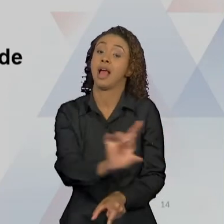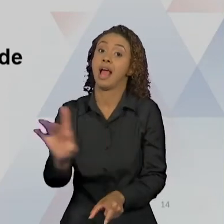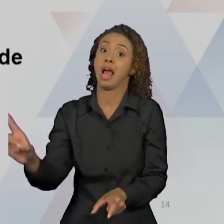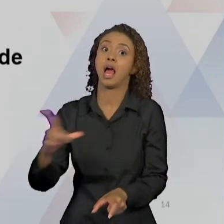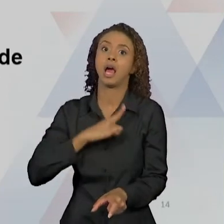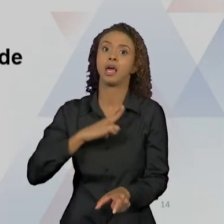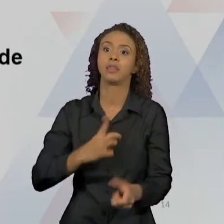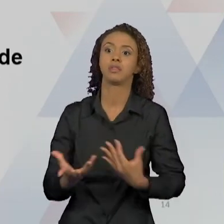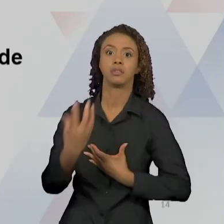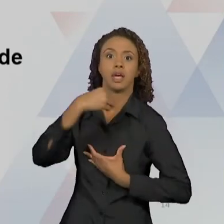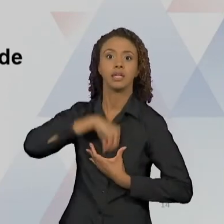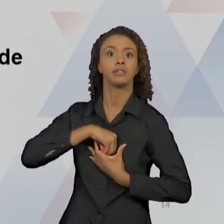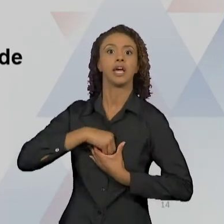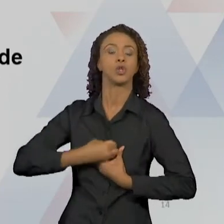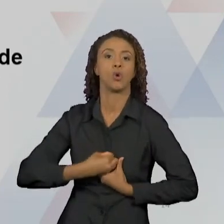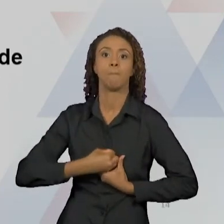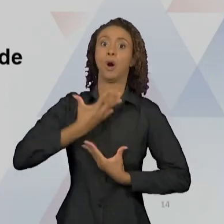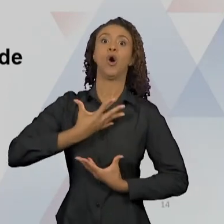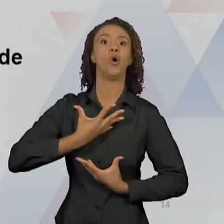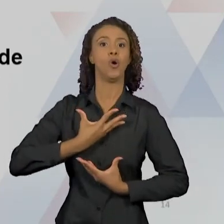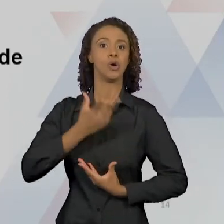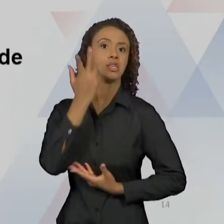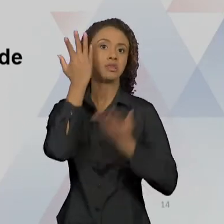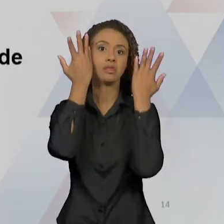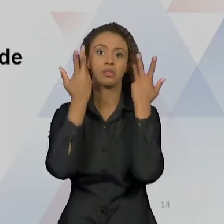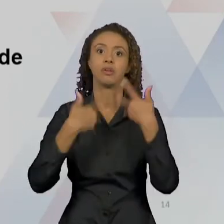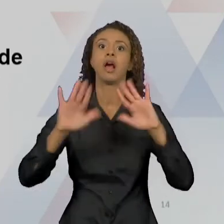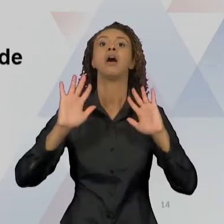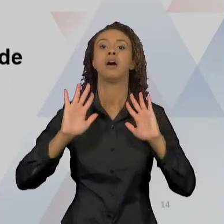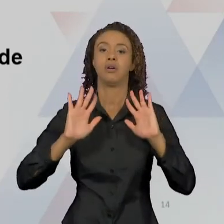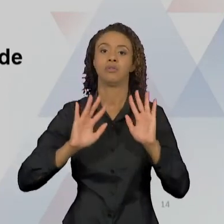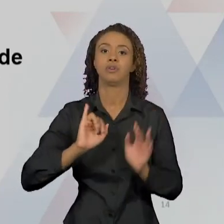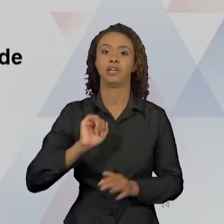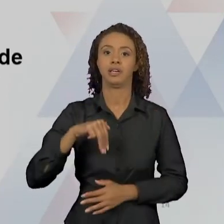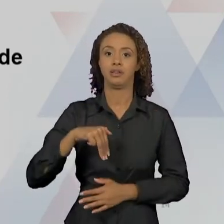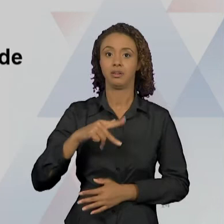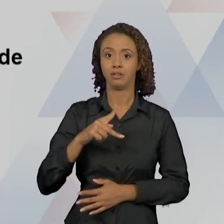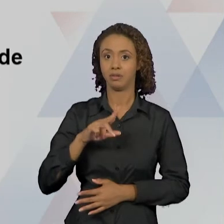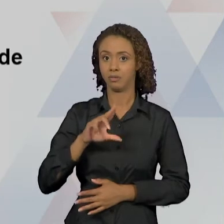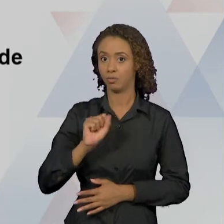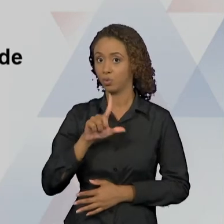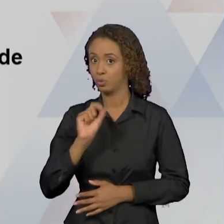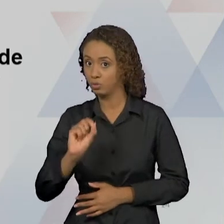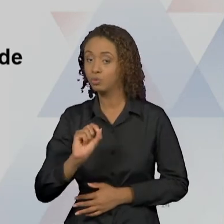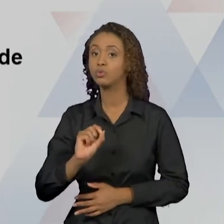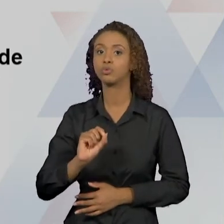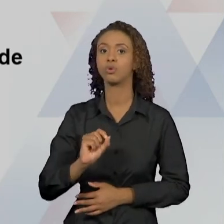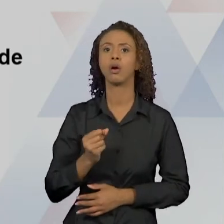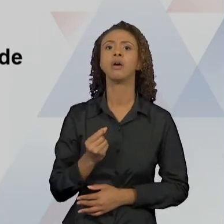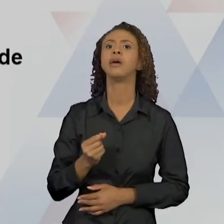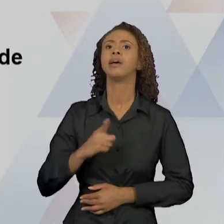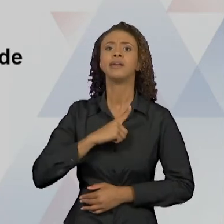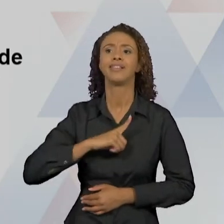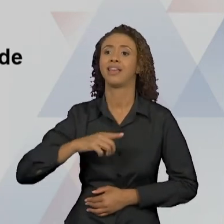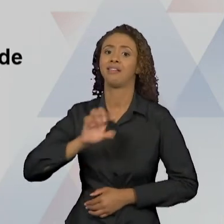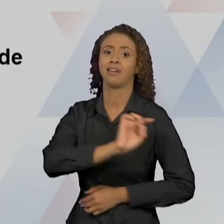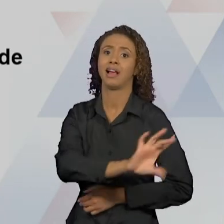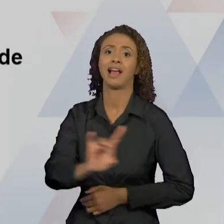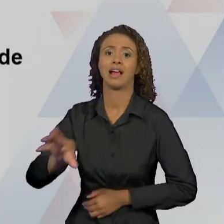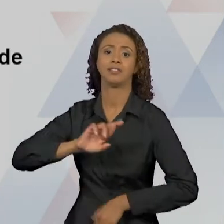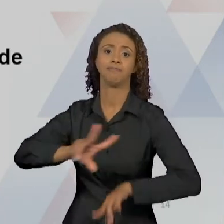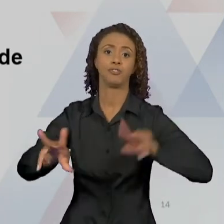as exigências sociais, então, os pulsões, as culturas, diferentes tipos de pulsões, diferentes tipos de